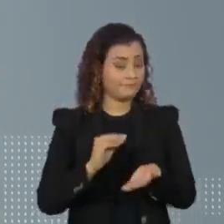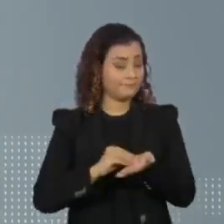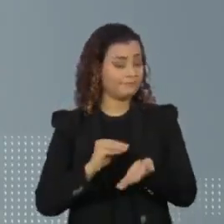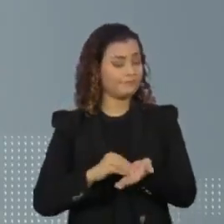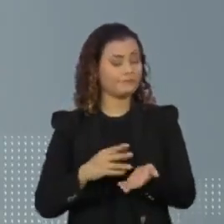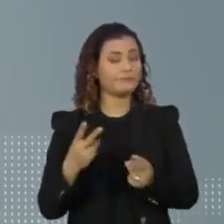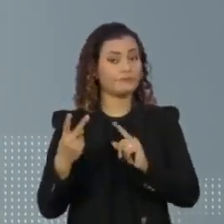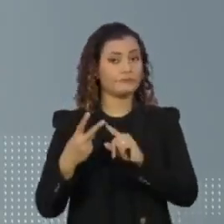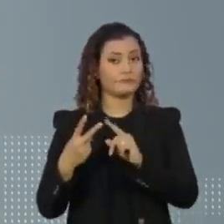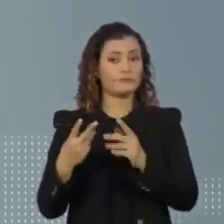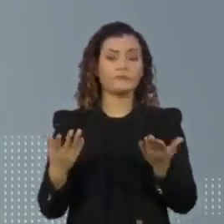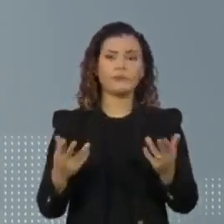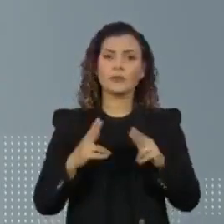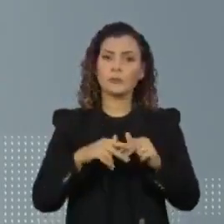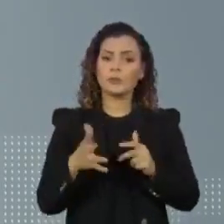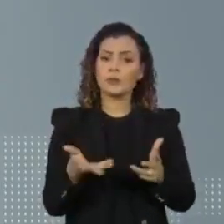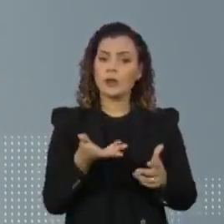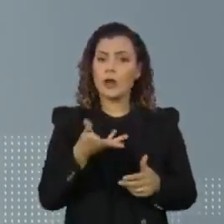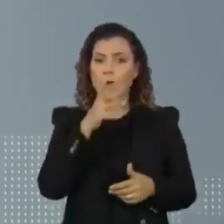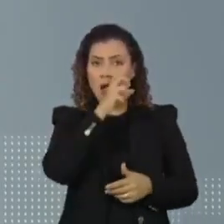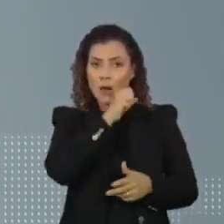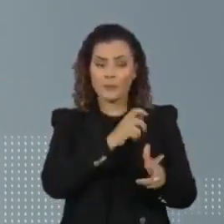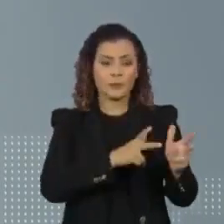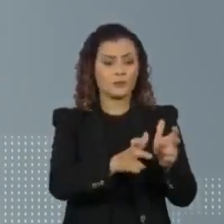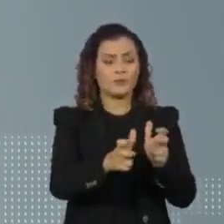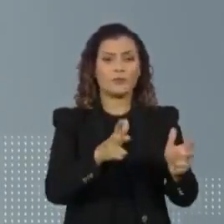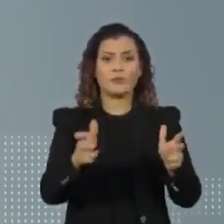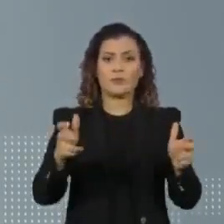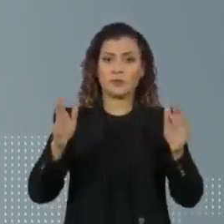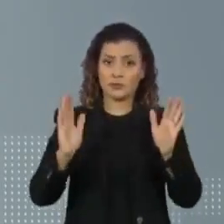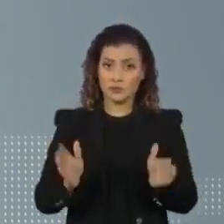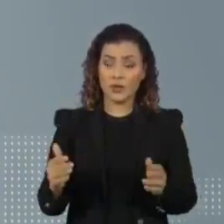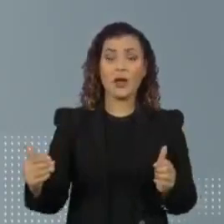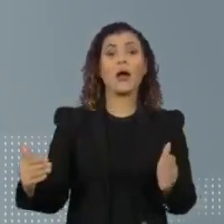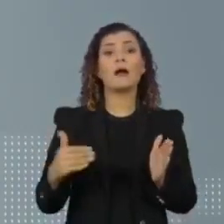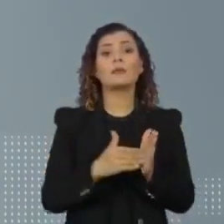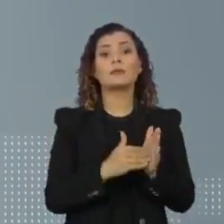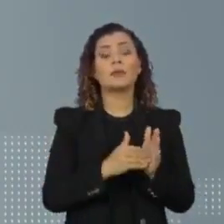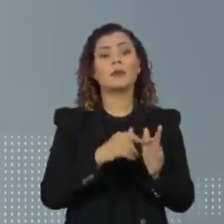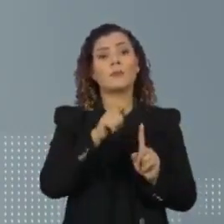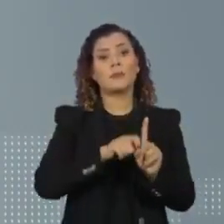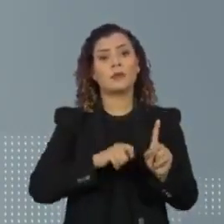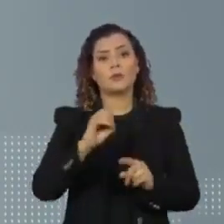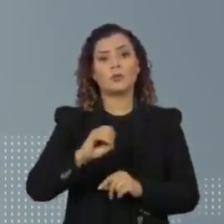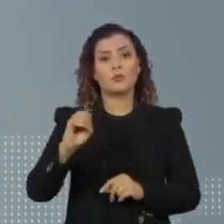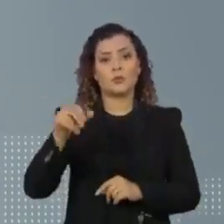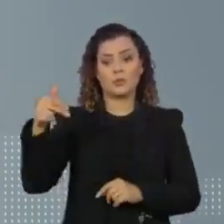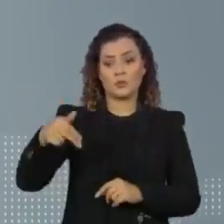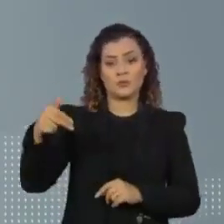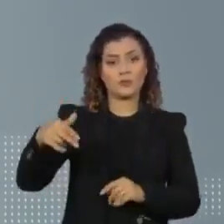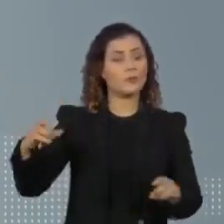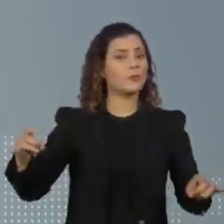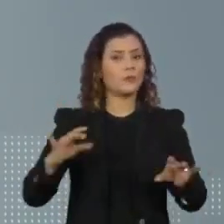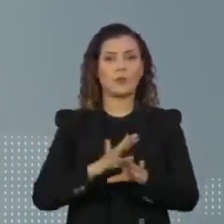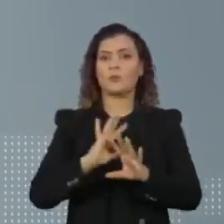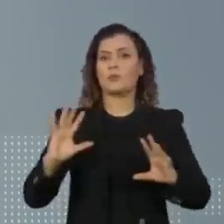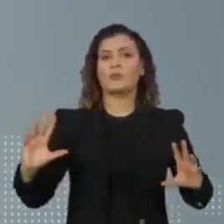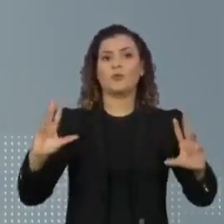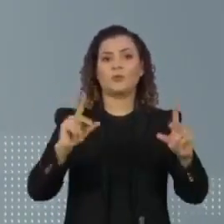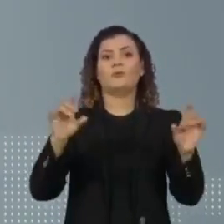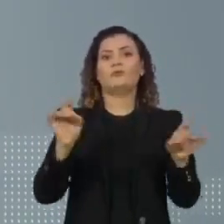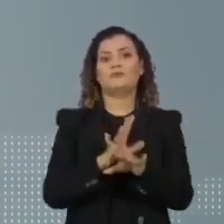acreditamos que com a aceleração da vacinação até o final de outubro e novembro, todos estarão